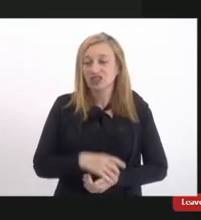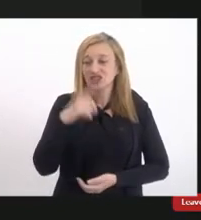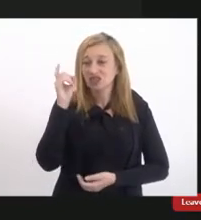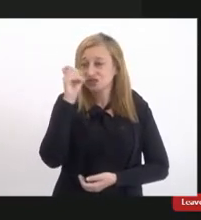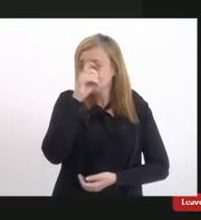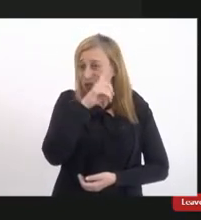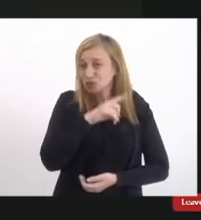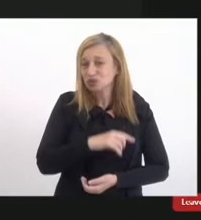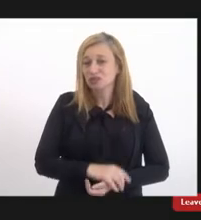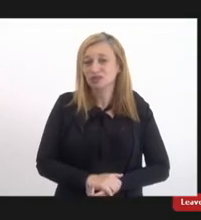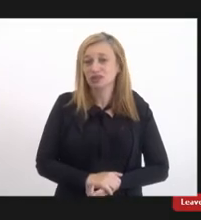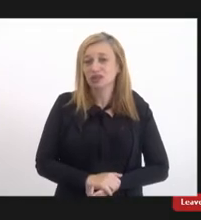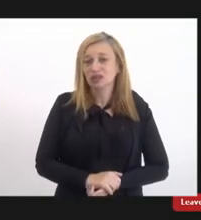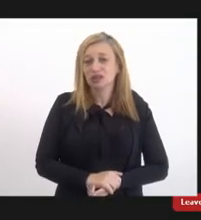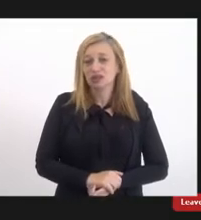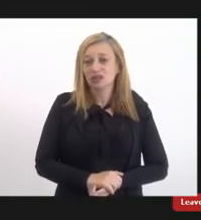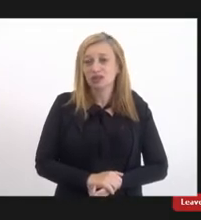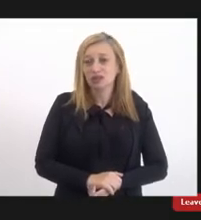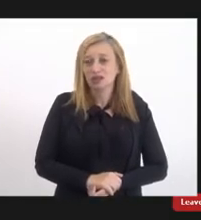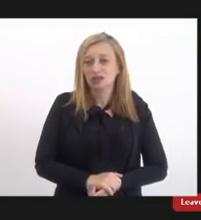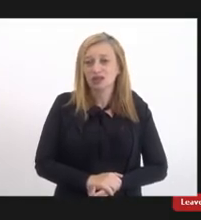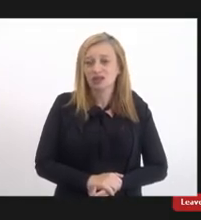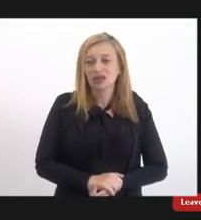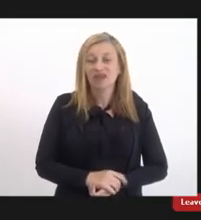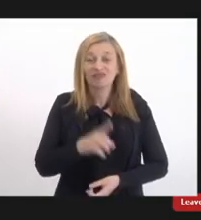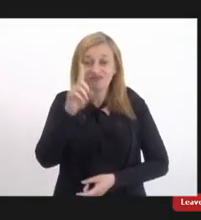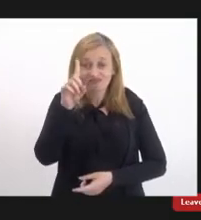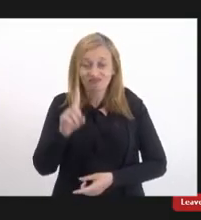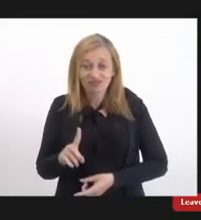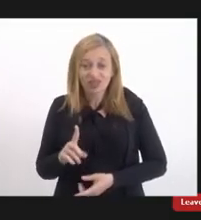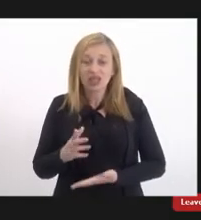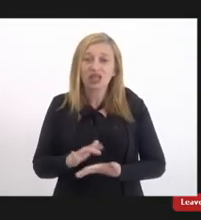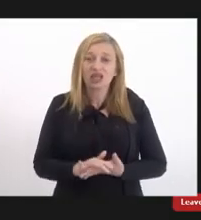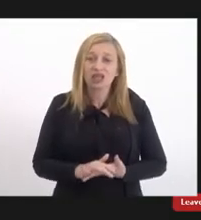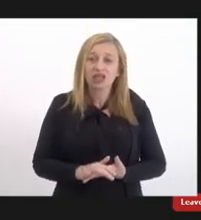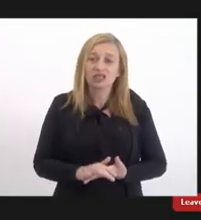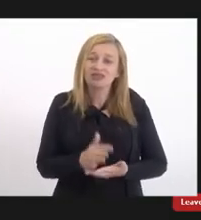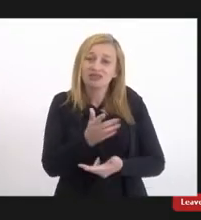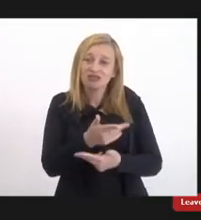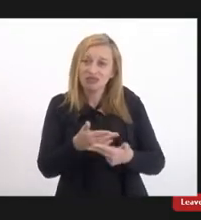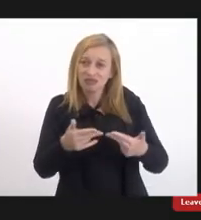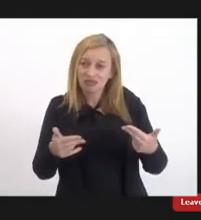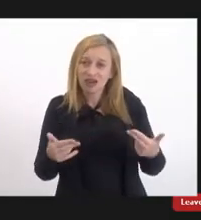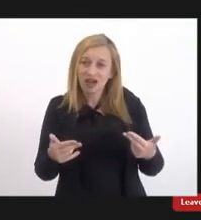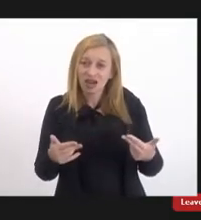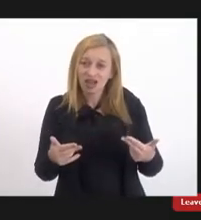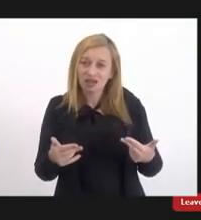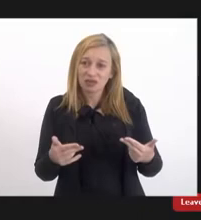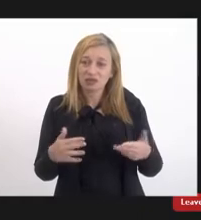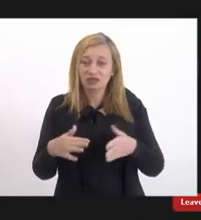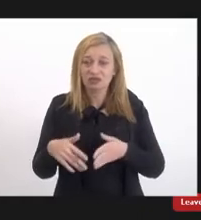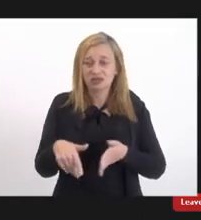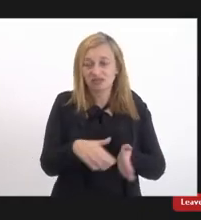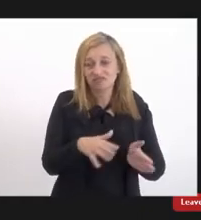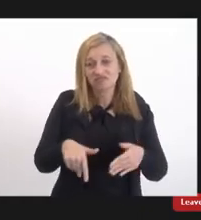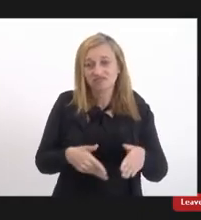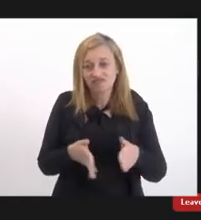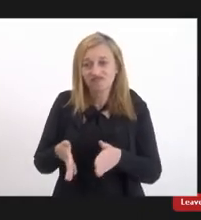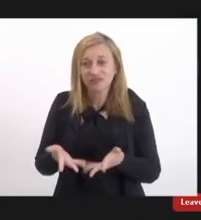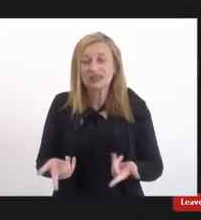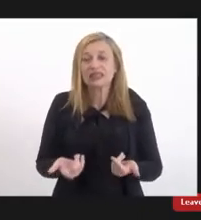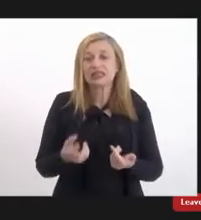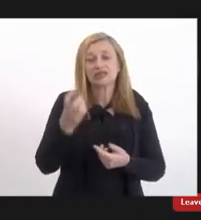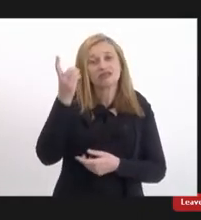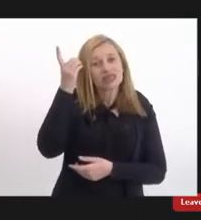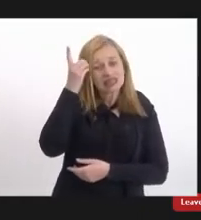porque a deficiência ela ela tem várias facetas né a questão